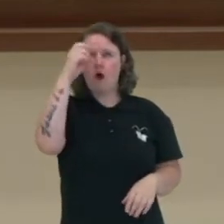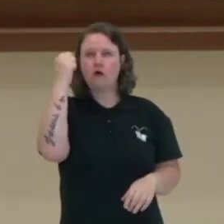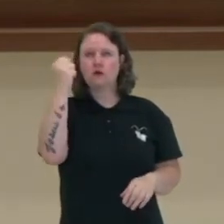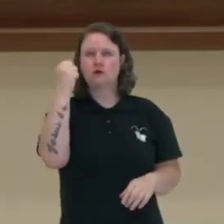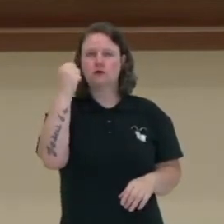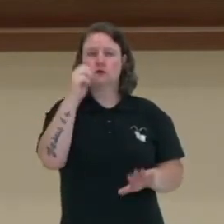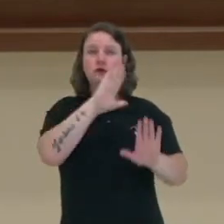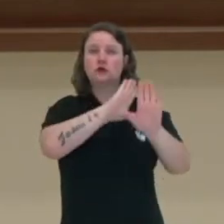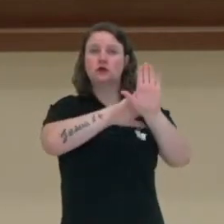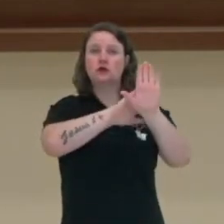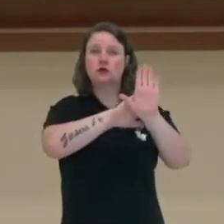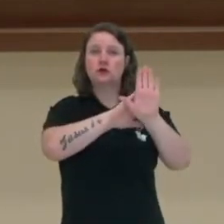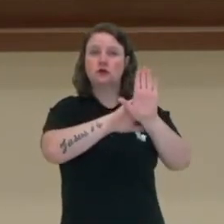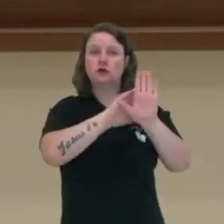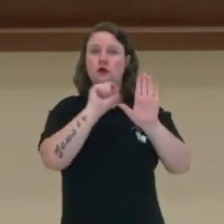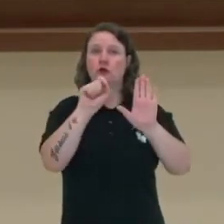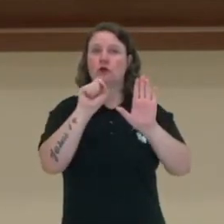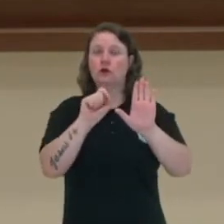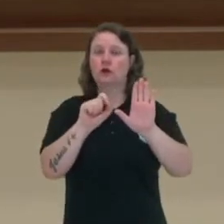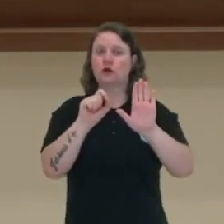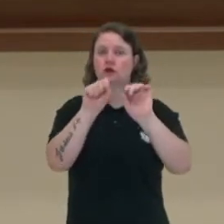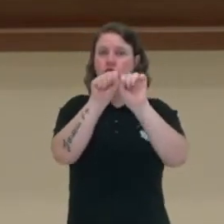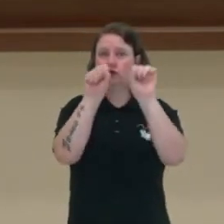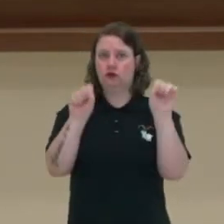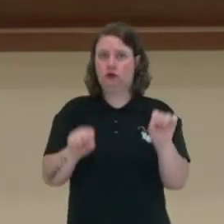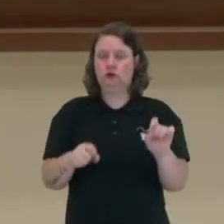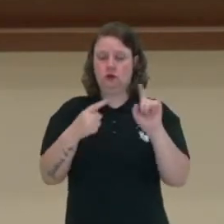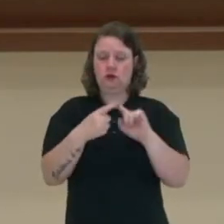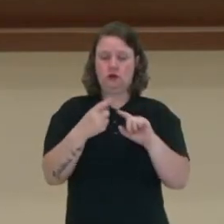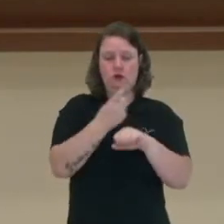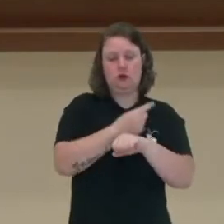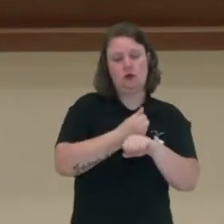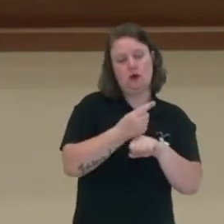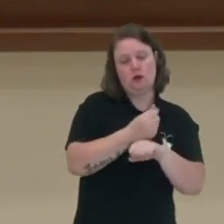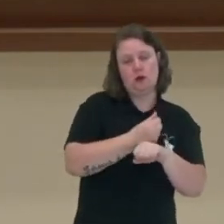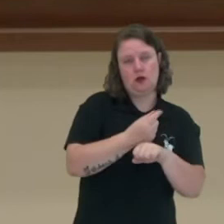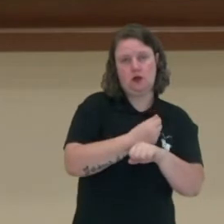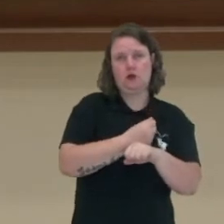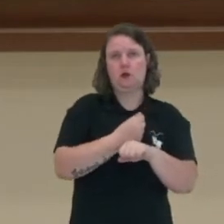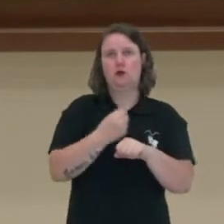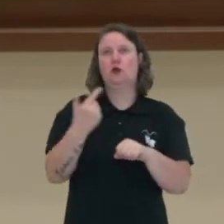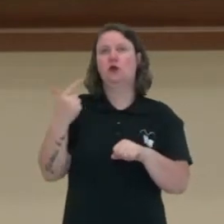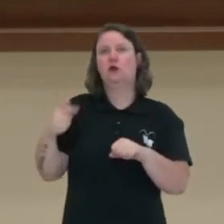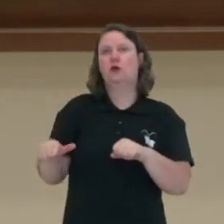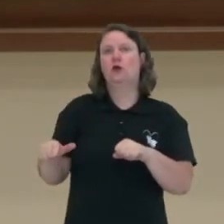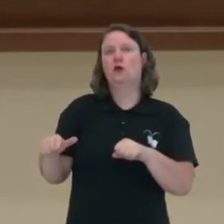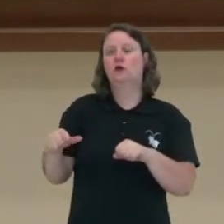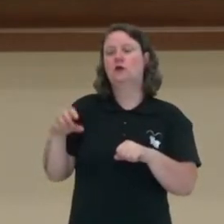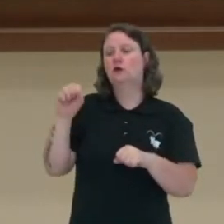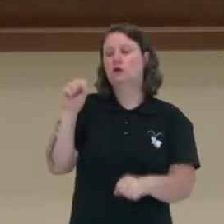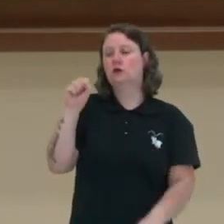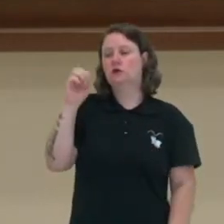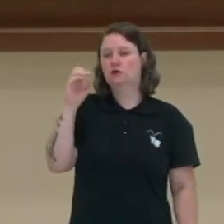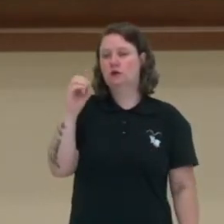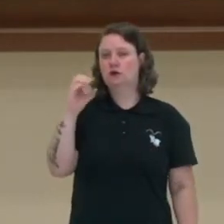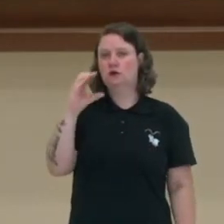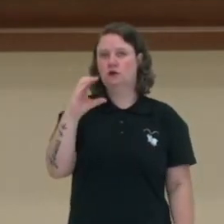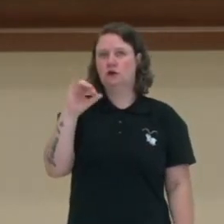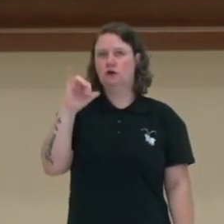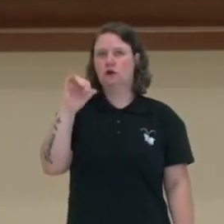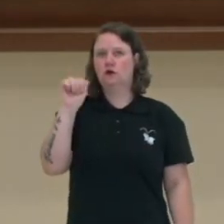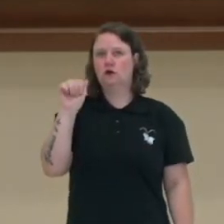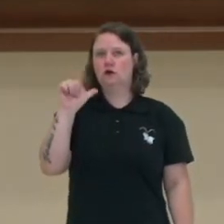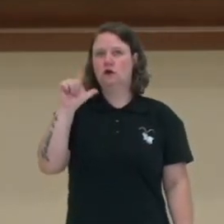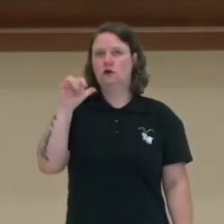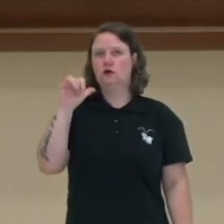os sistemas vigentes na época, o capitalismo e um novo sistema que estava se inserindo, o socialismo, com a figura da União